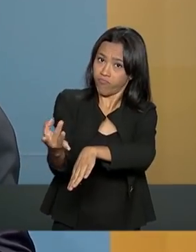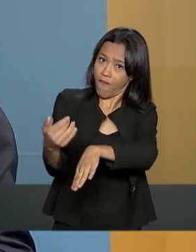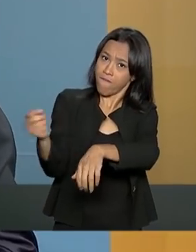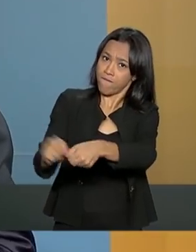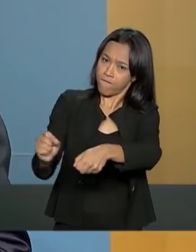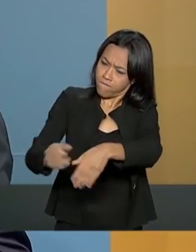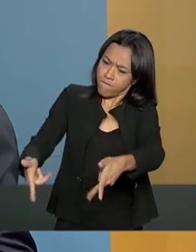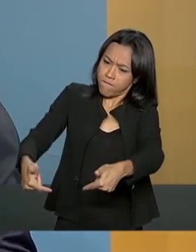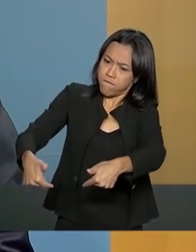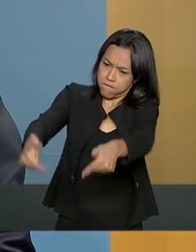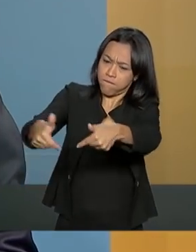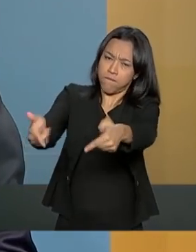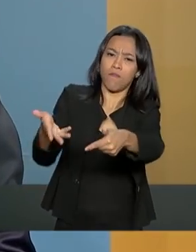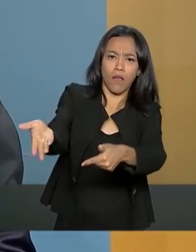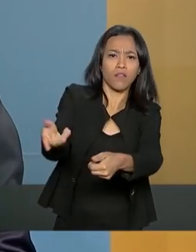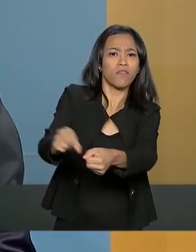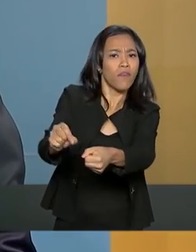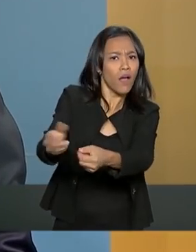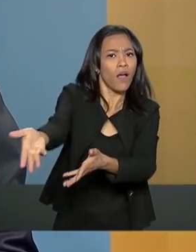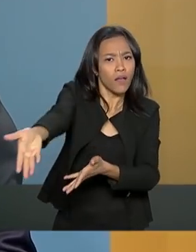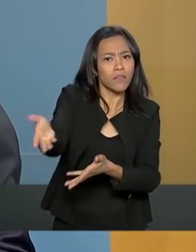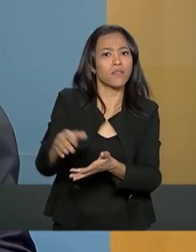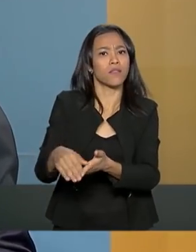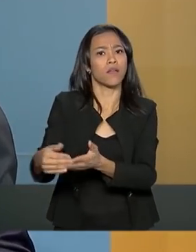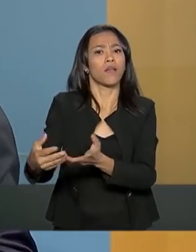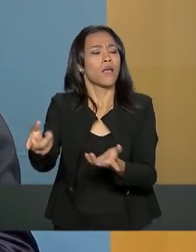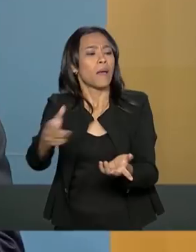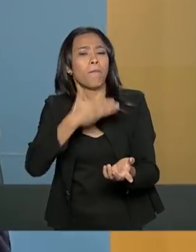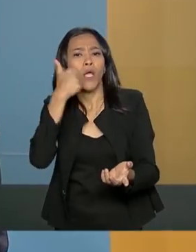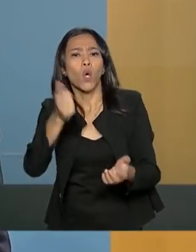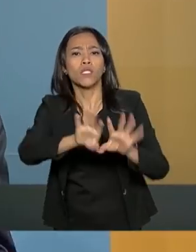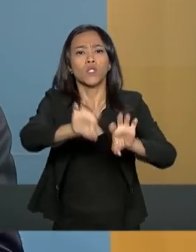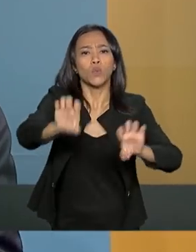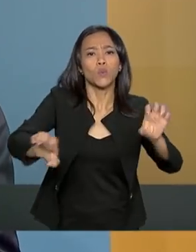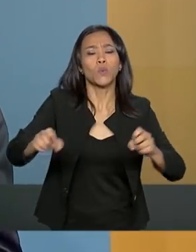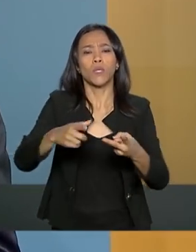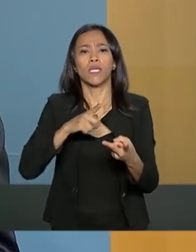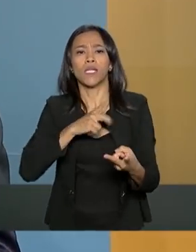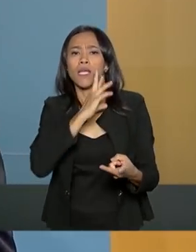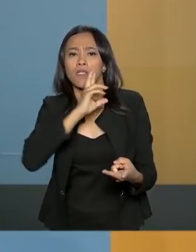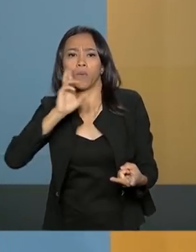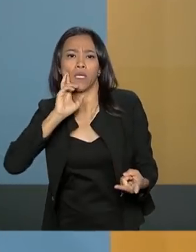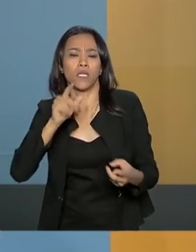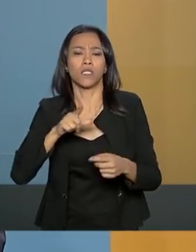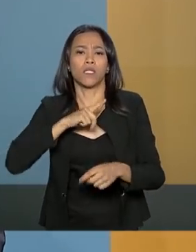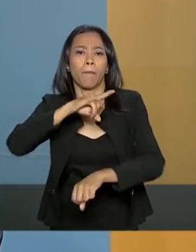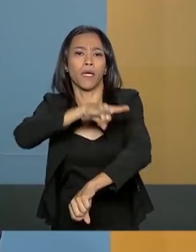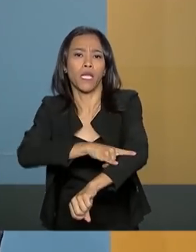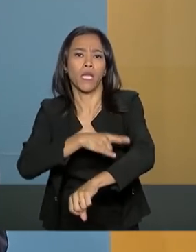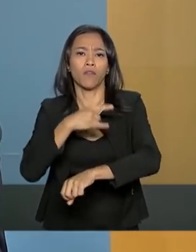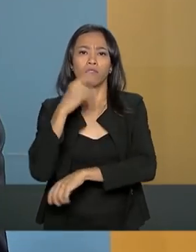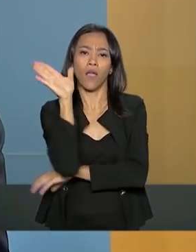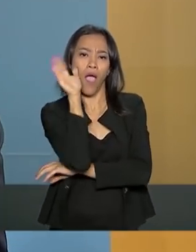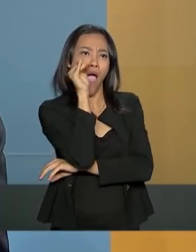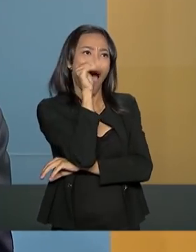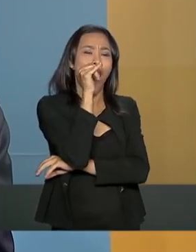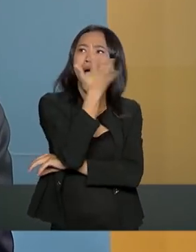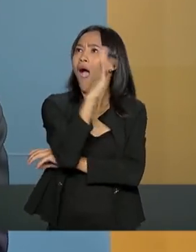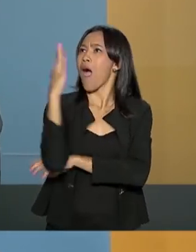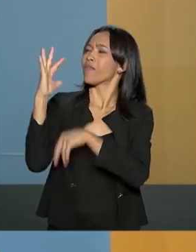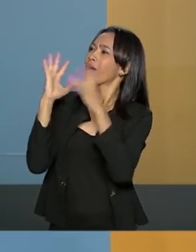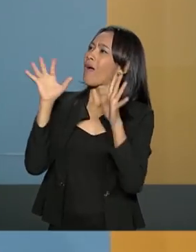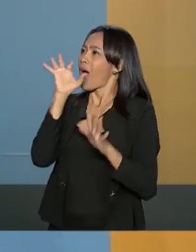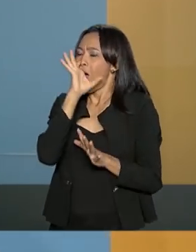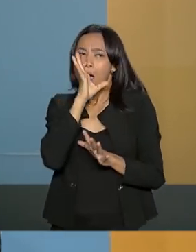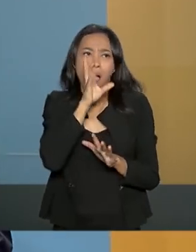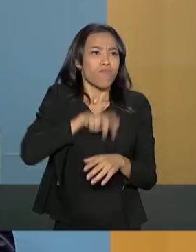disponibilize para as pessoas parques com melhor estrutura, com restaurantes, com banheiros, com acesso, com programação, enfim,